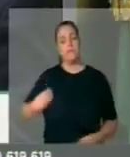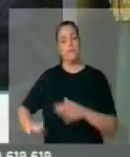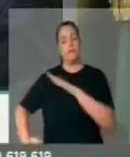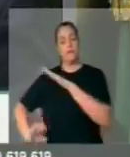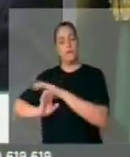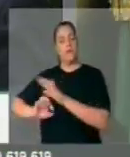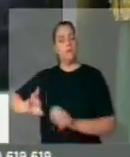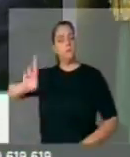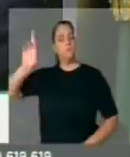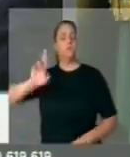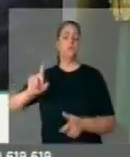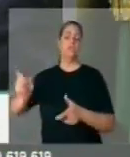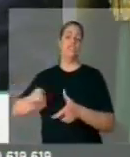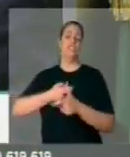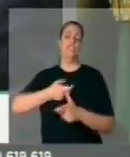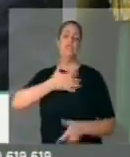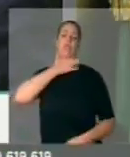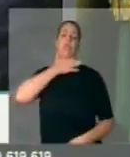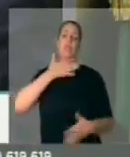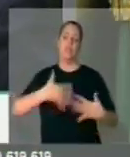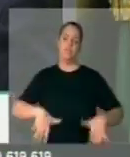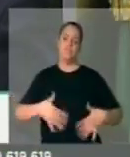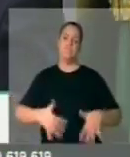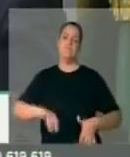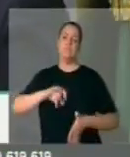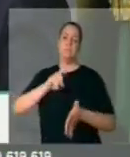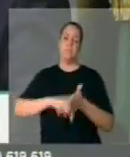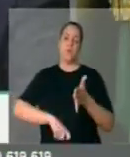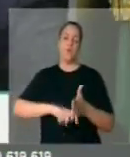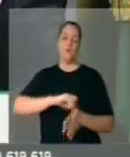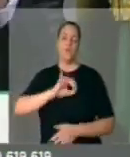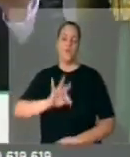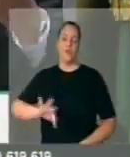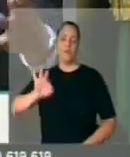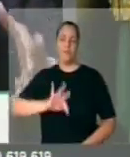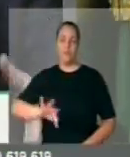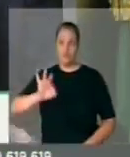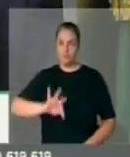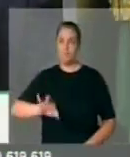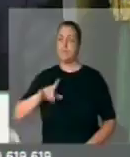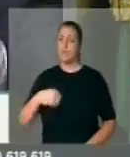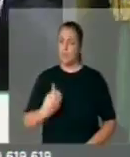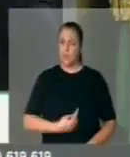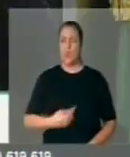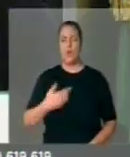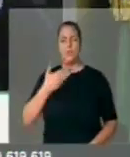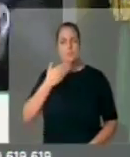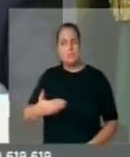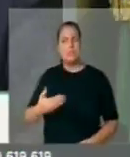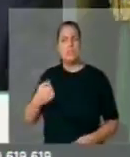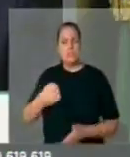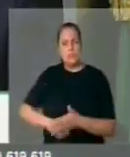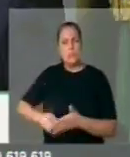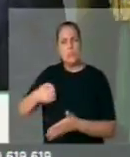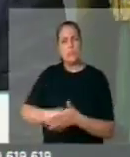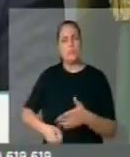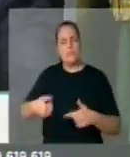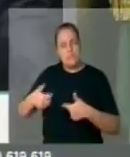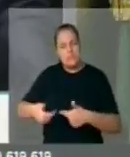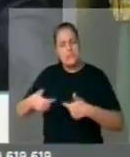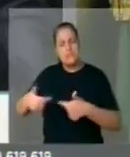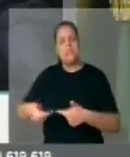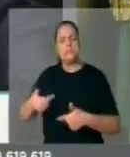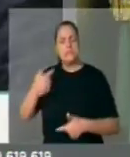empreendedores que estão devendo os impostos federais. Essa é uma demanda que nós estamos trabalhando, estamos lutando,